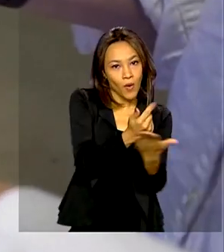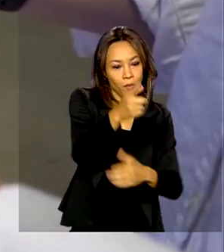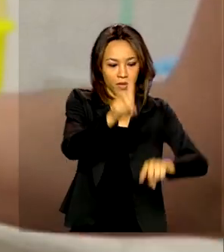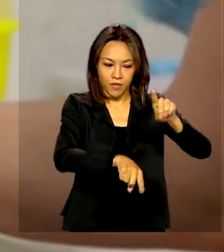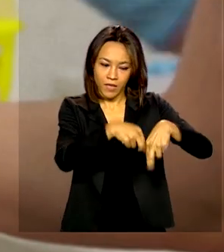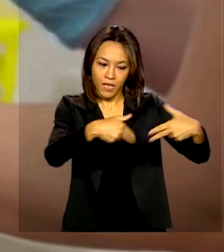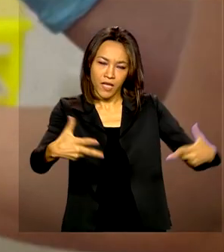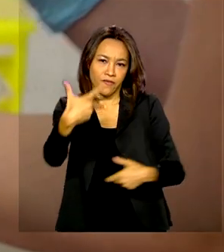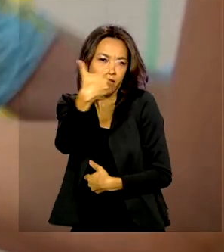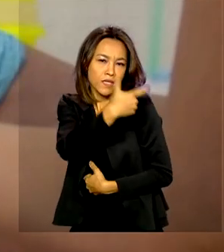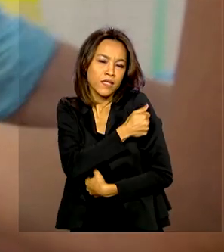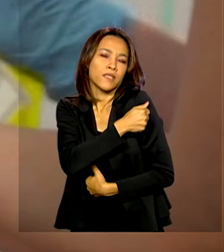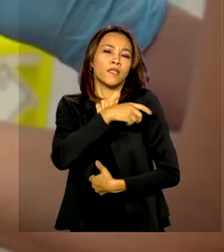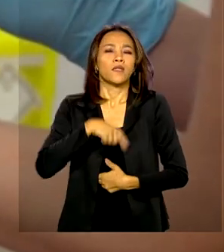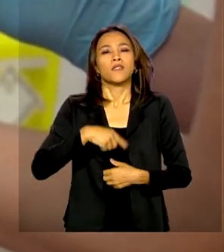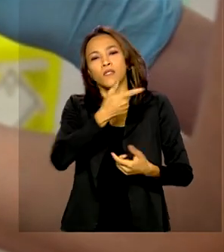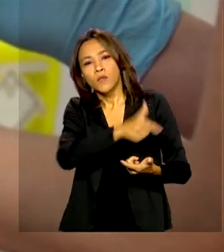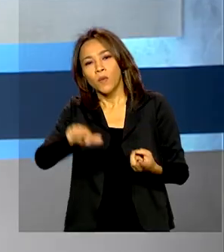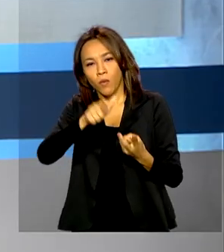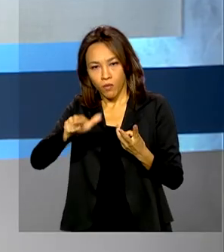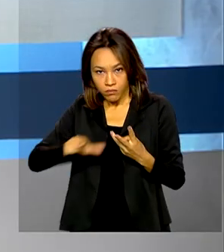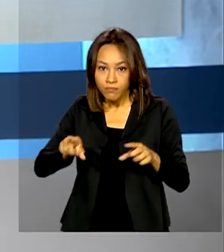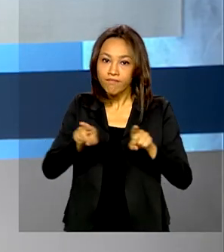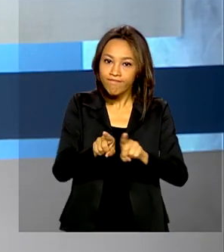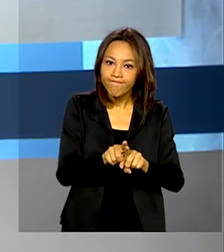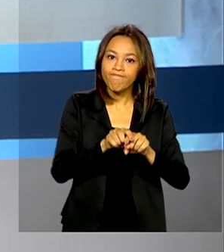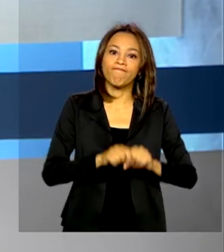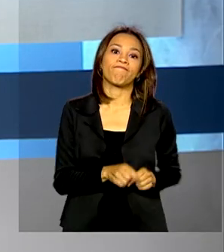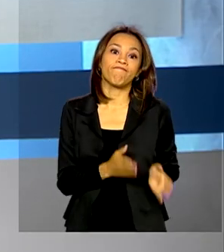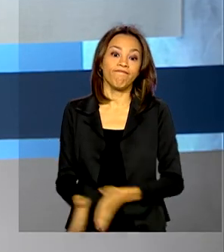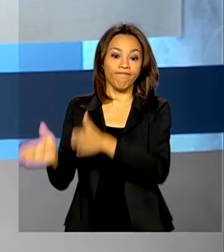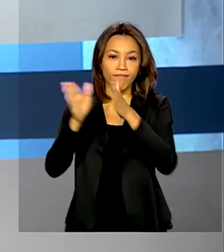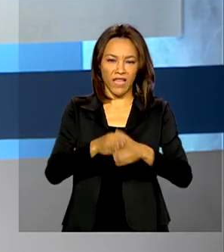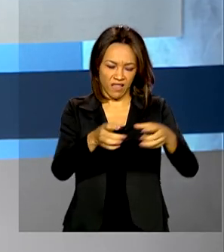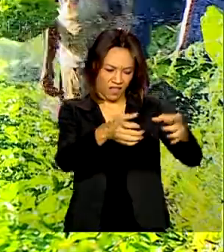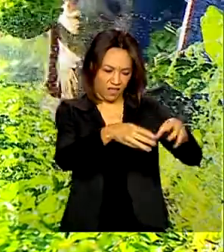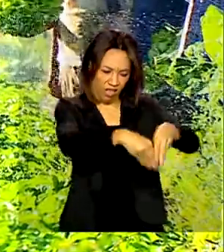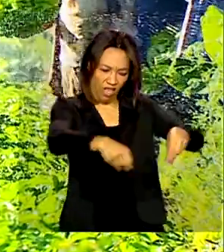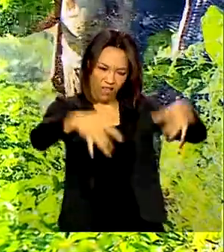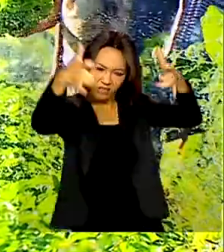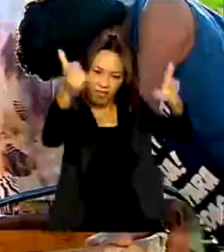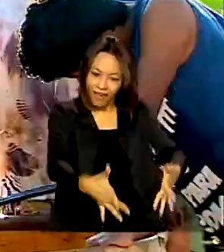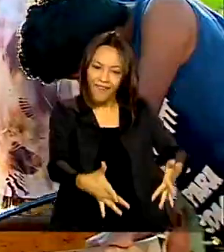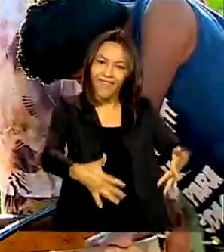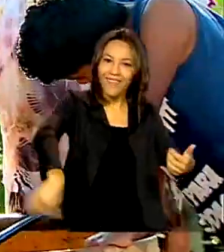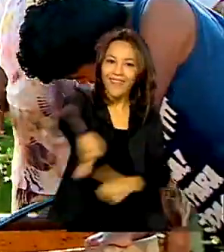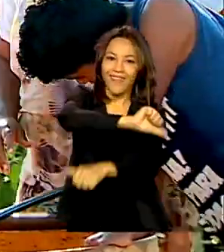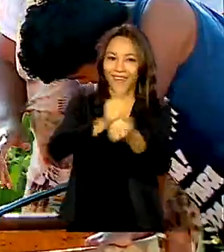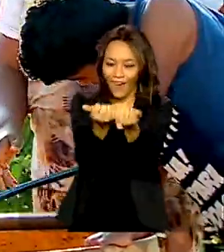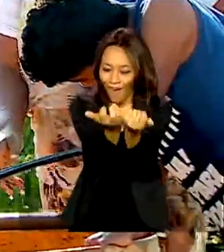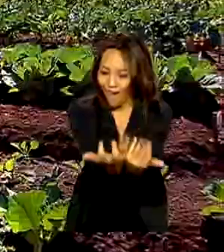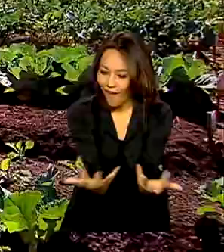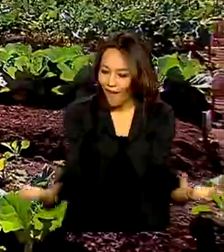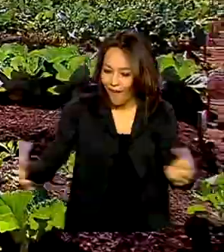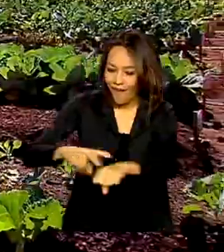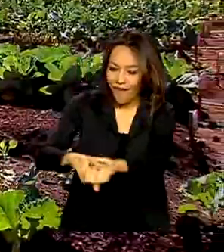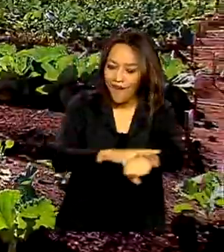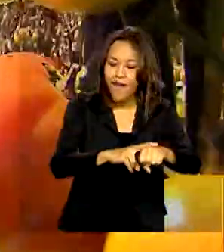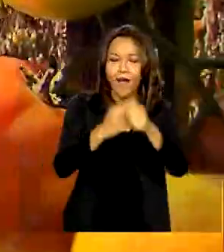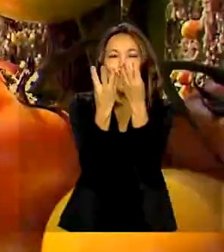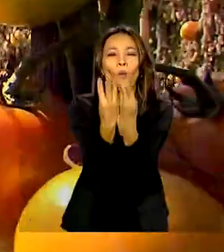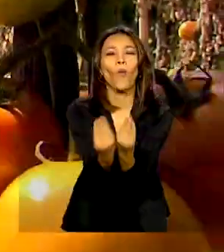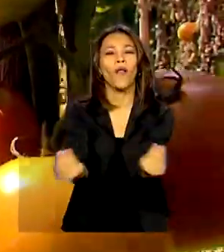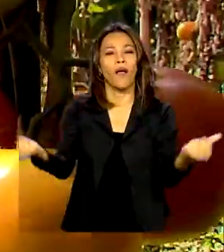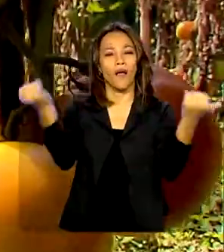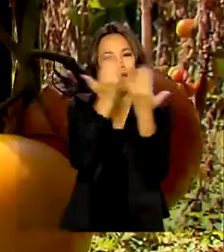insumos, bens e serviços de logística. Terrenos baldios viram hortas e ajudam a melhorar a qualidade da